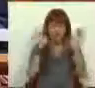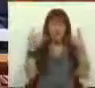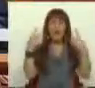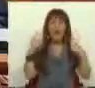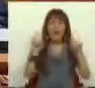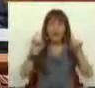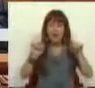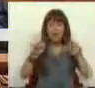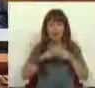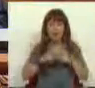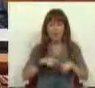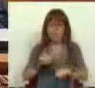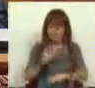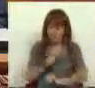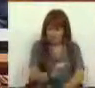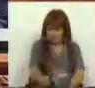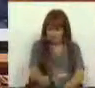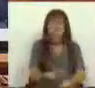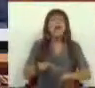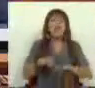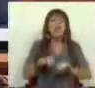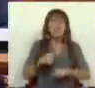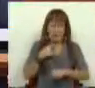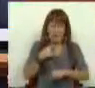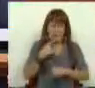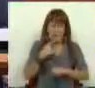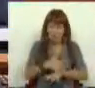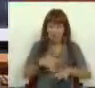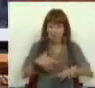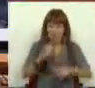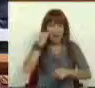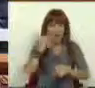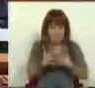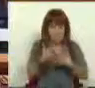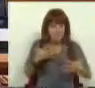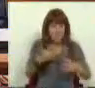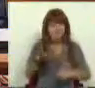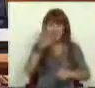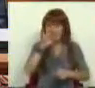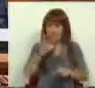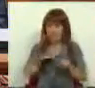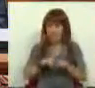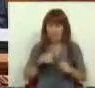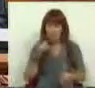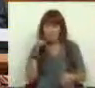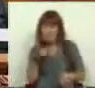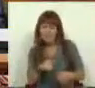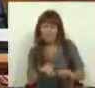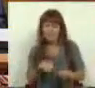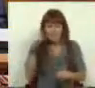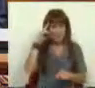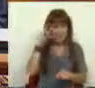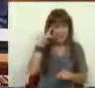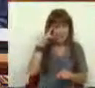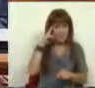clarificar que este problema da dívida assume proporções bastante mais graves se atendermos